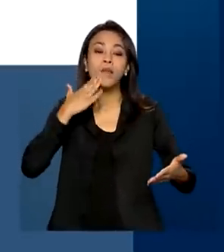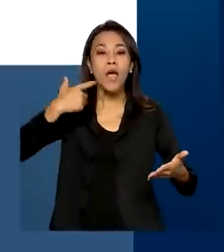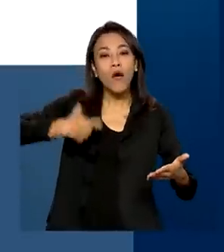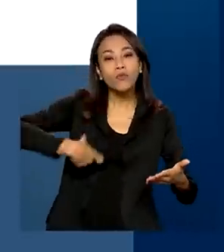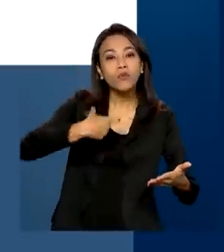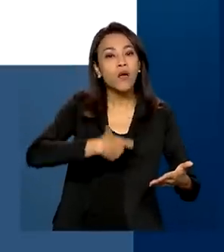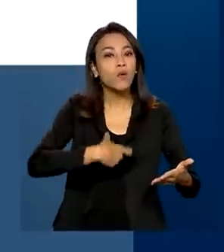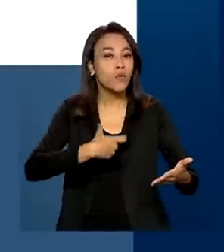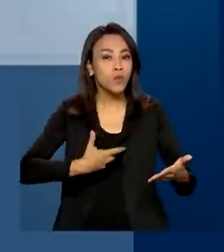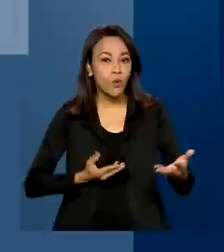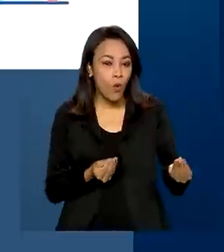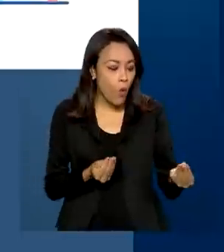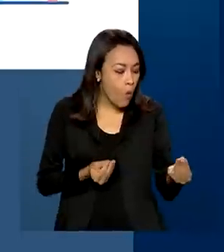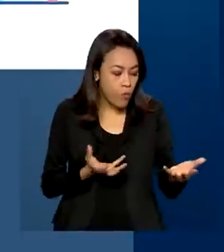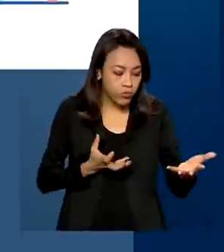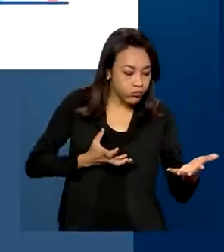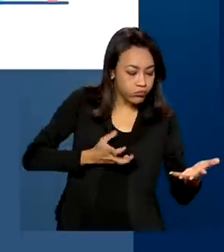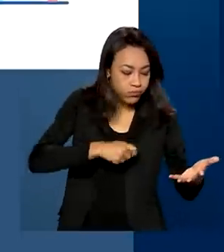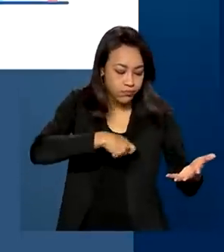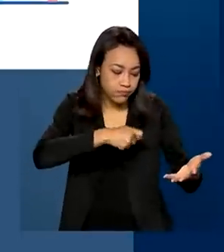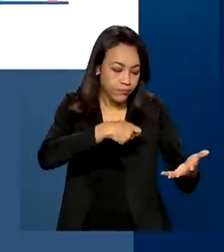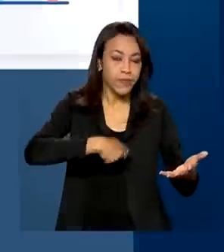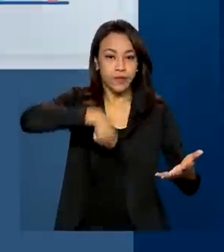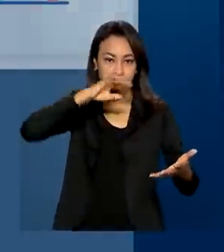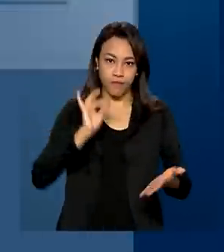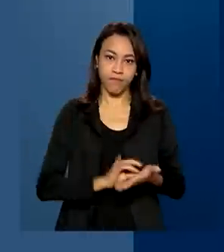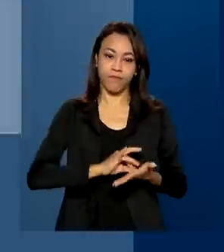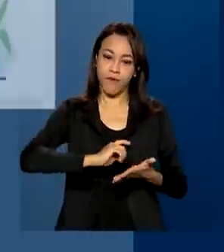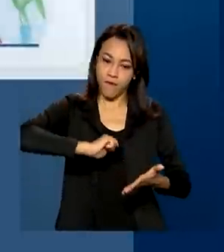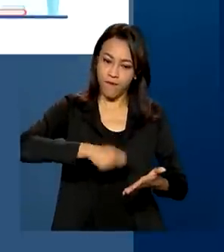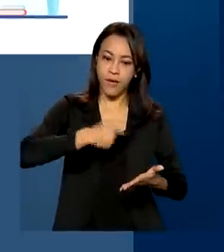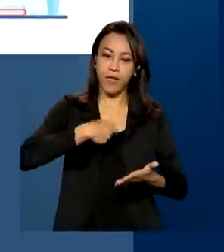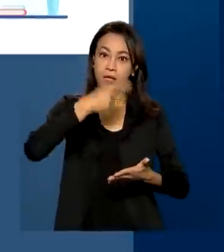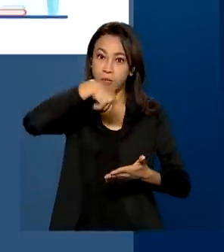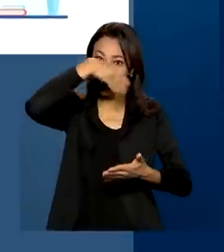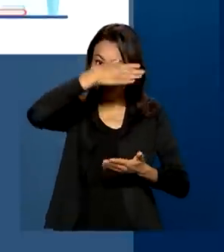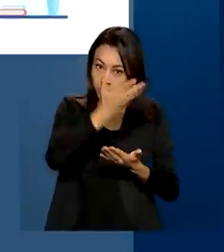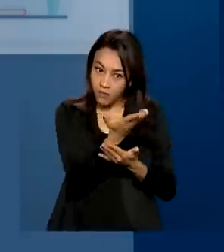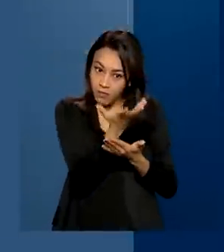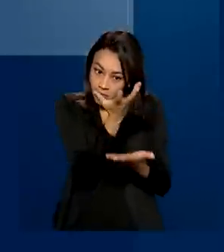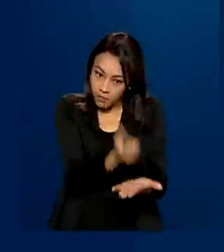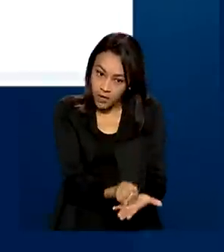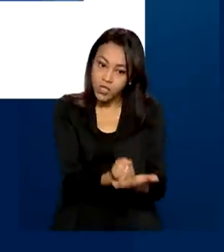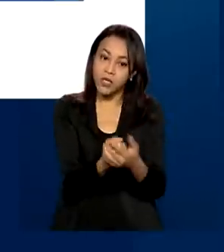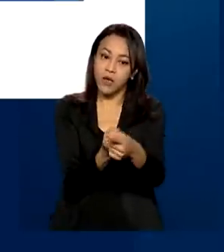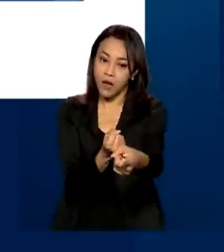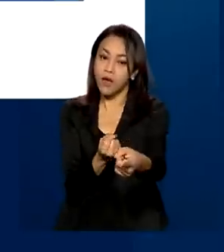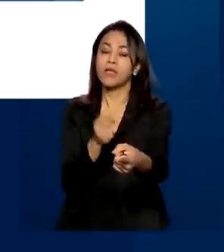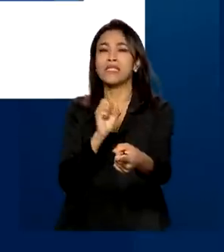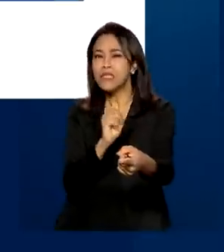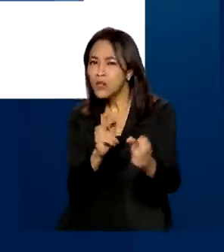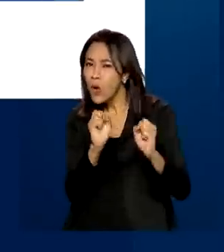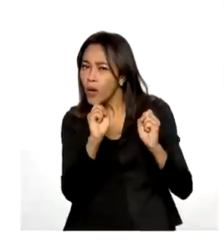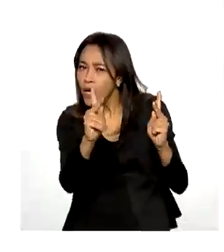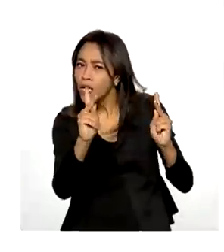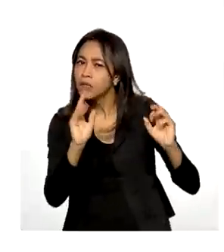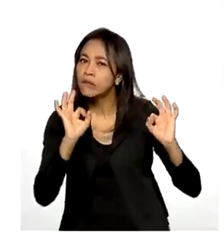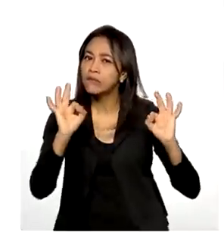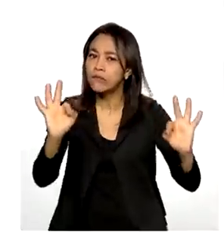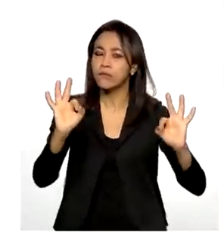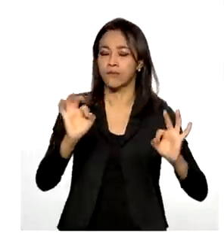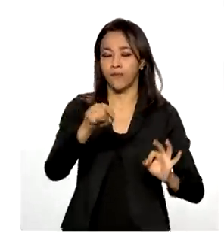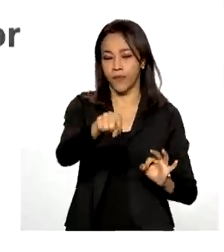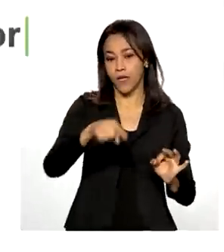vai ser posicionada, validar sua assinatura, baixar o documento já assinado e conferir se tudo deu certo. Os